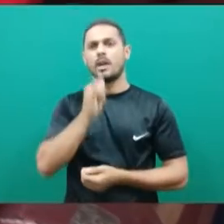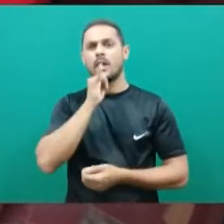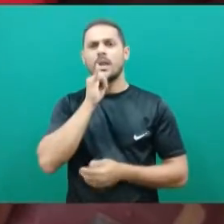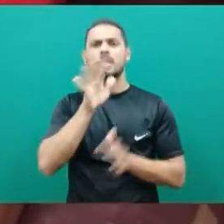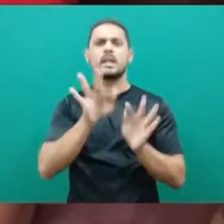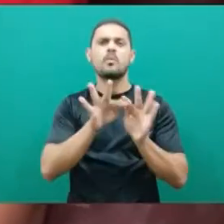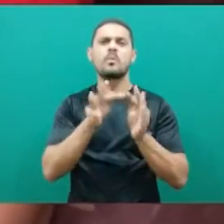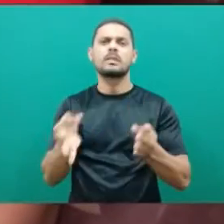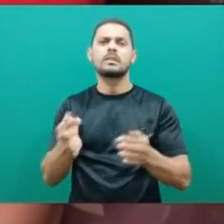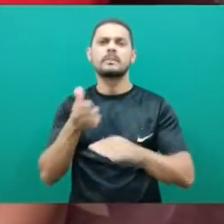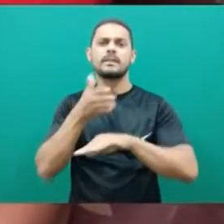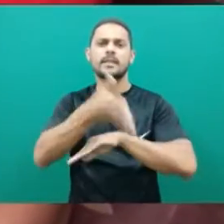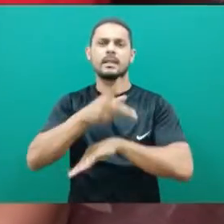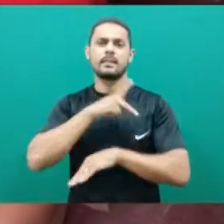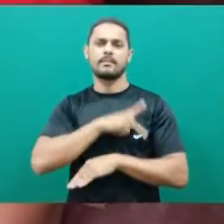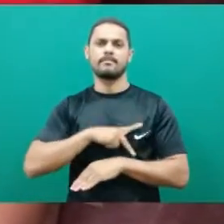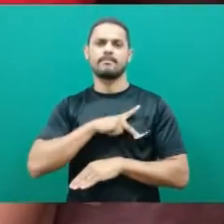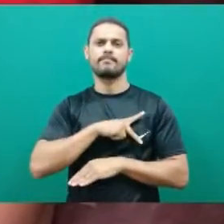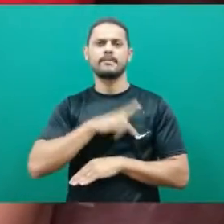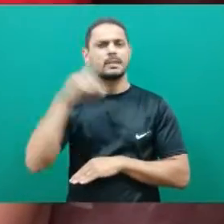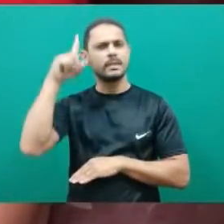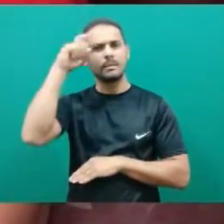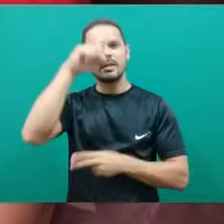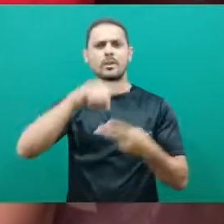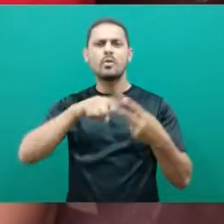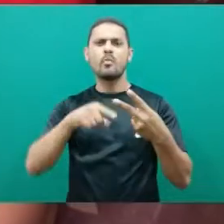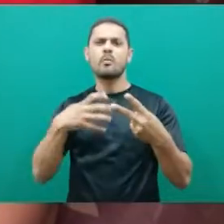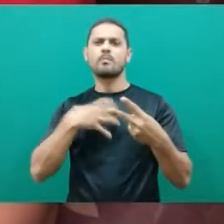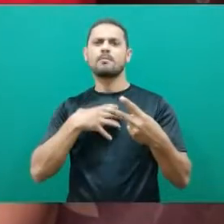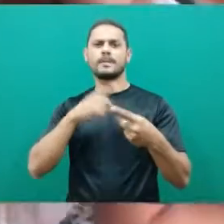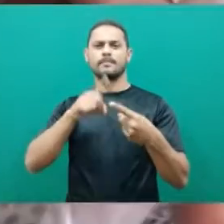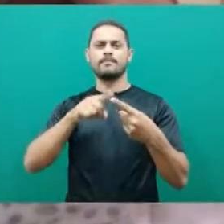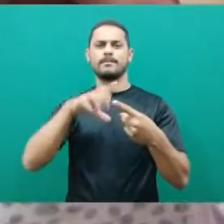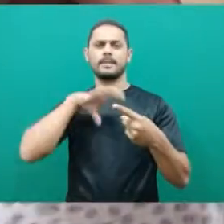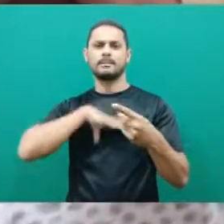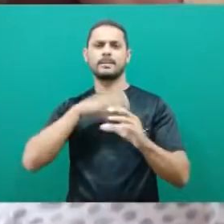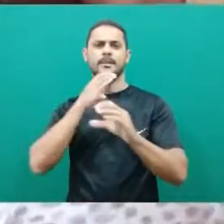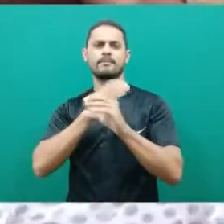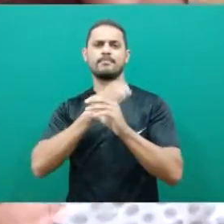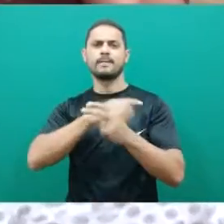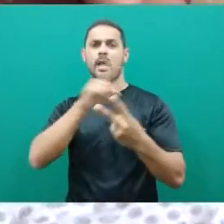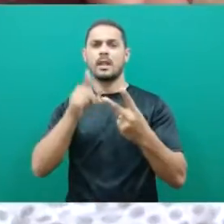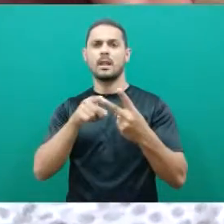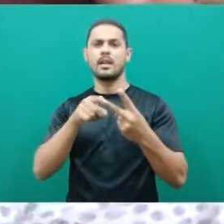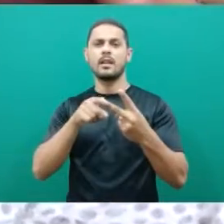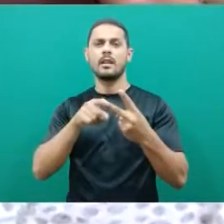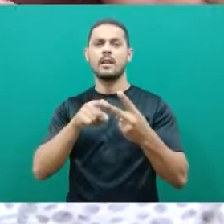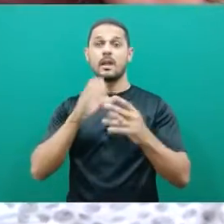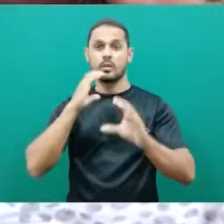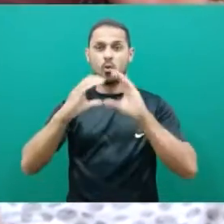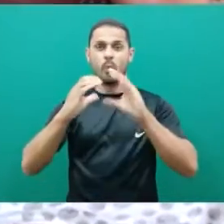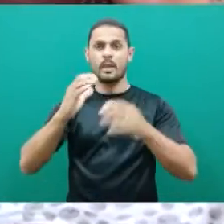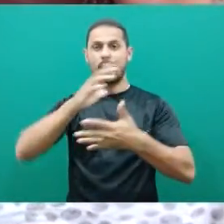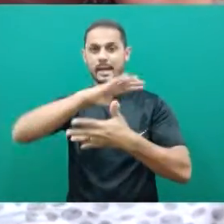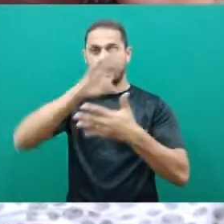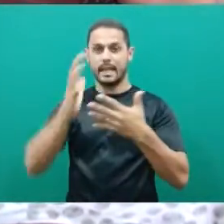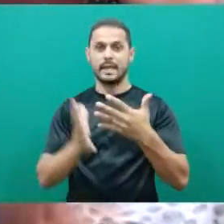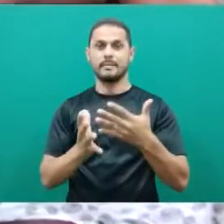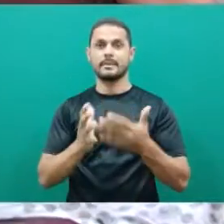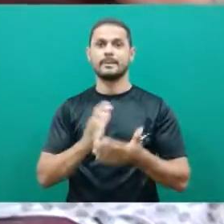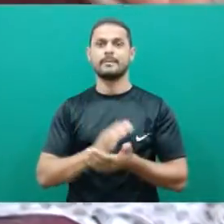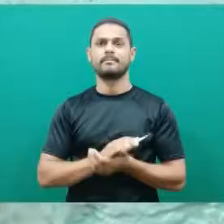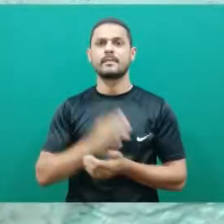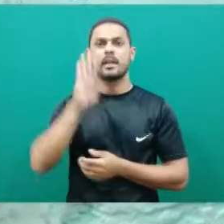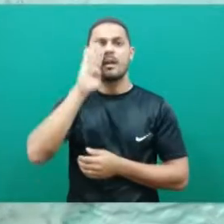Uma simples ida ao posto de saúde já é mais complicada por duas situações. Não falarem o português e se comunicarem apenas com sinais.